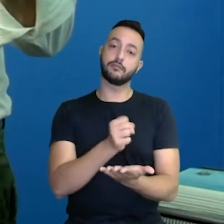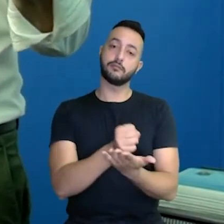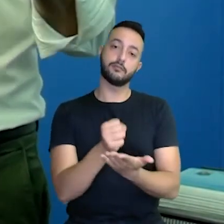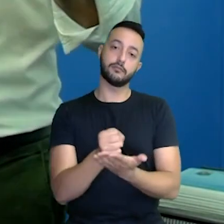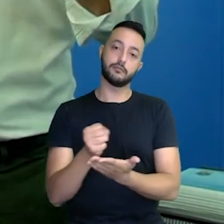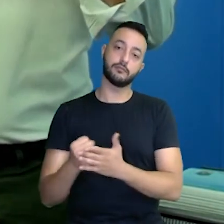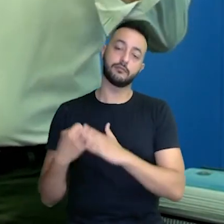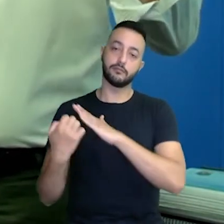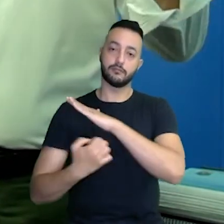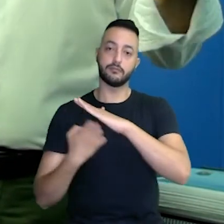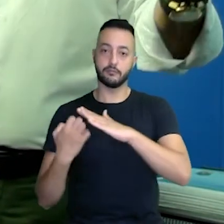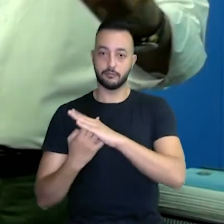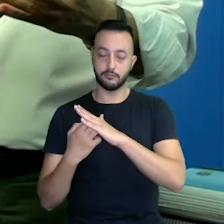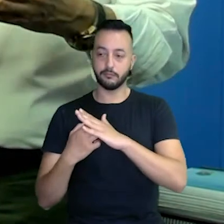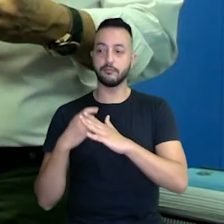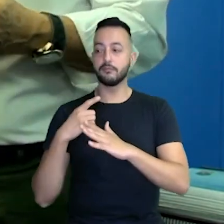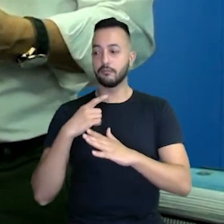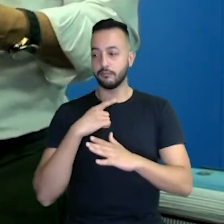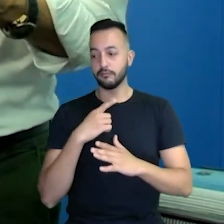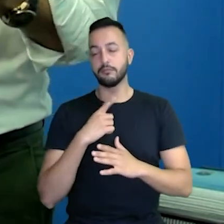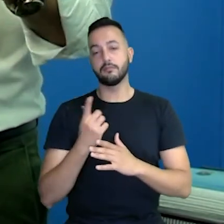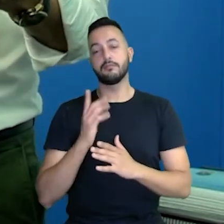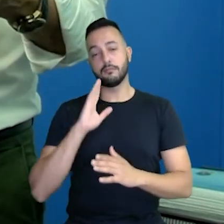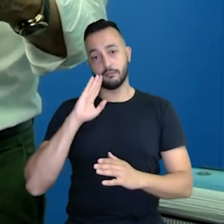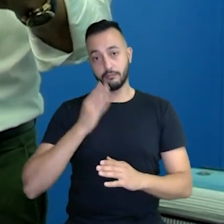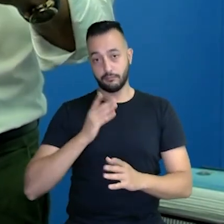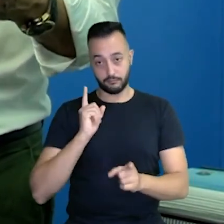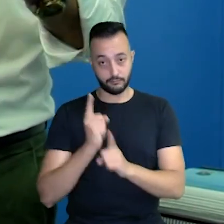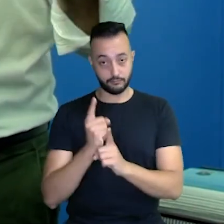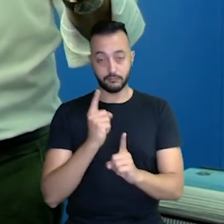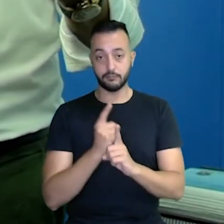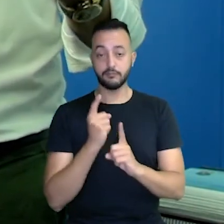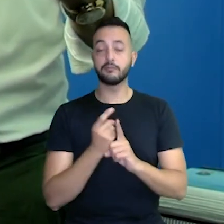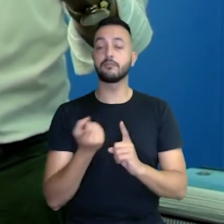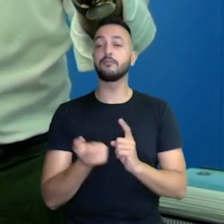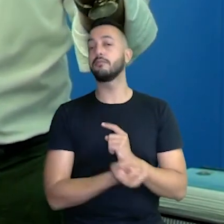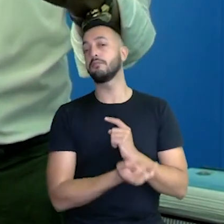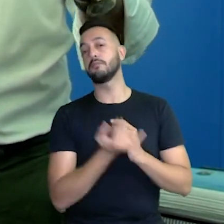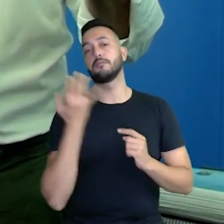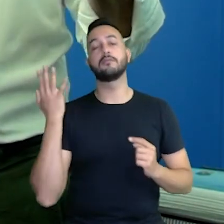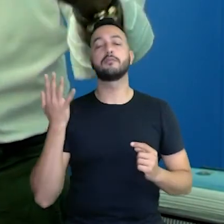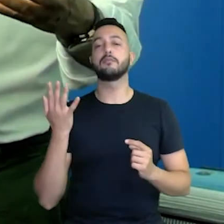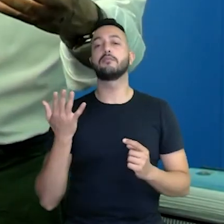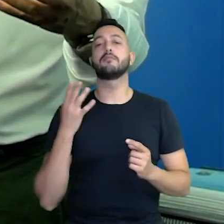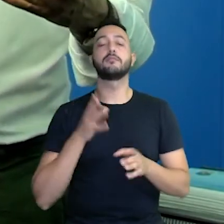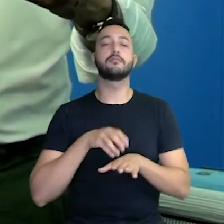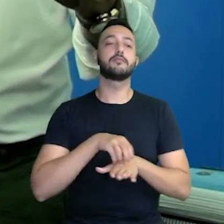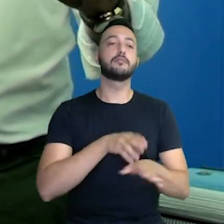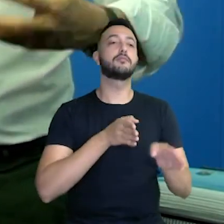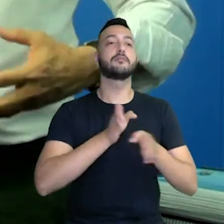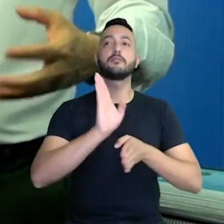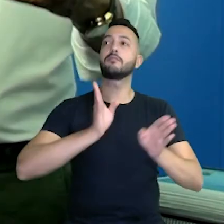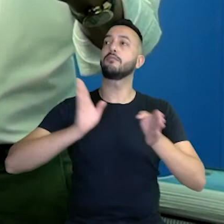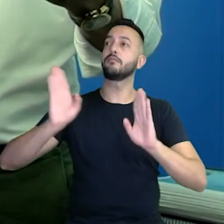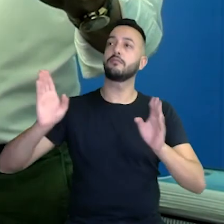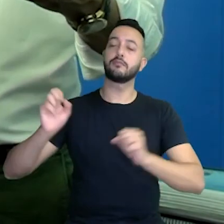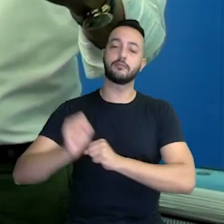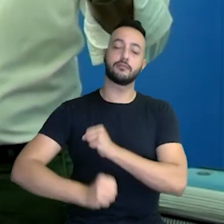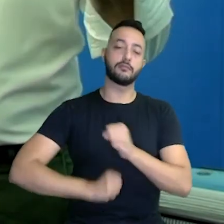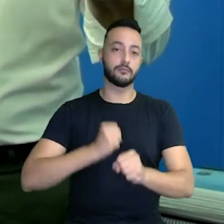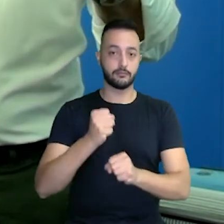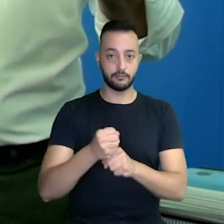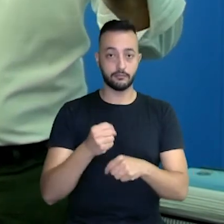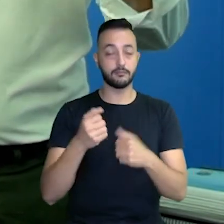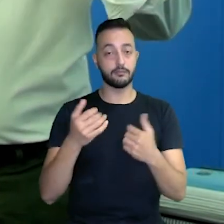empresa para fazer um georreferenciamento para detectarmos quantas rotas iríamos atender no ano letivo.